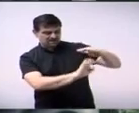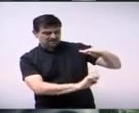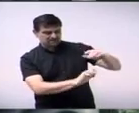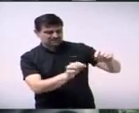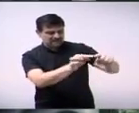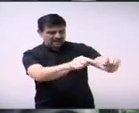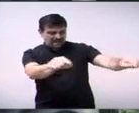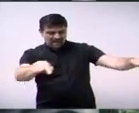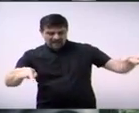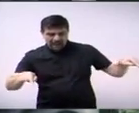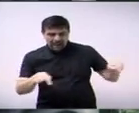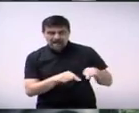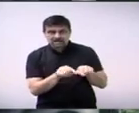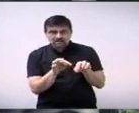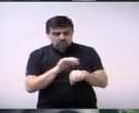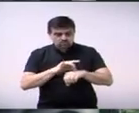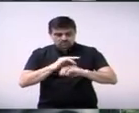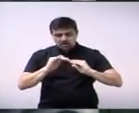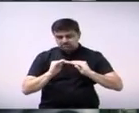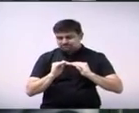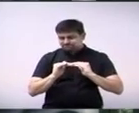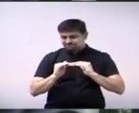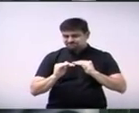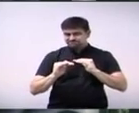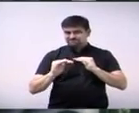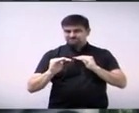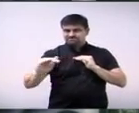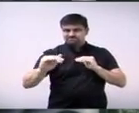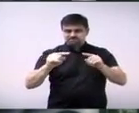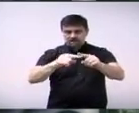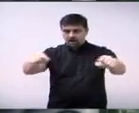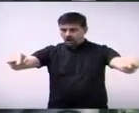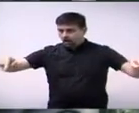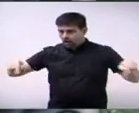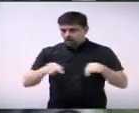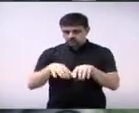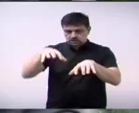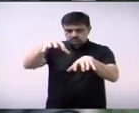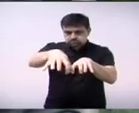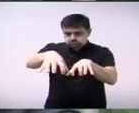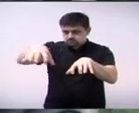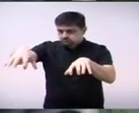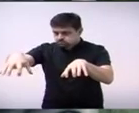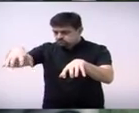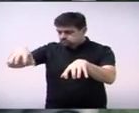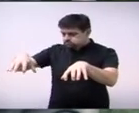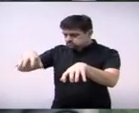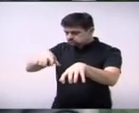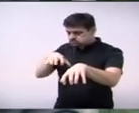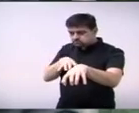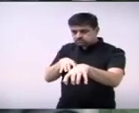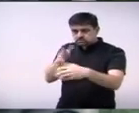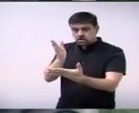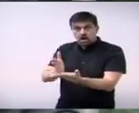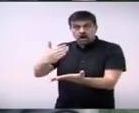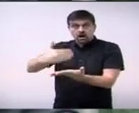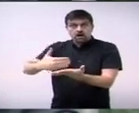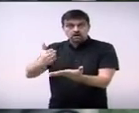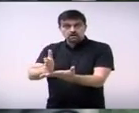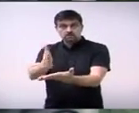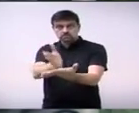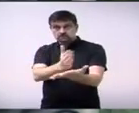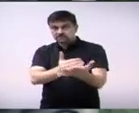fazendo terraplanagem estão dividindo os lotes estão assim o que justifica